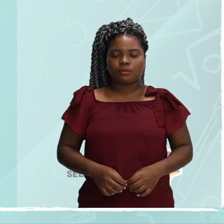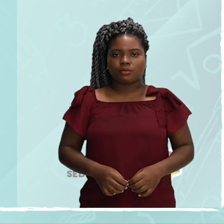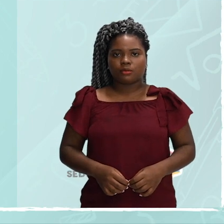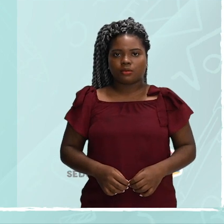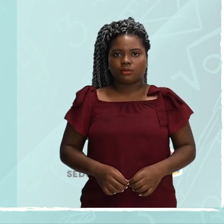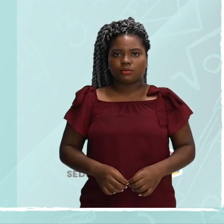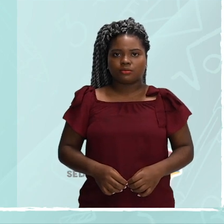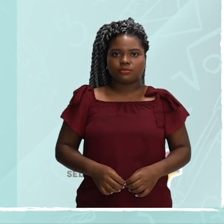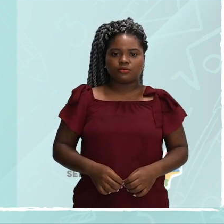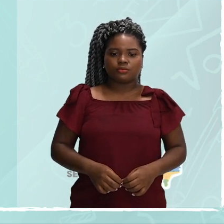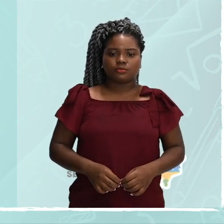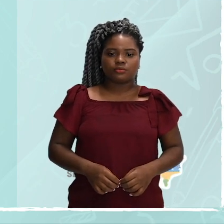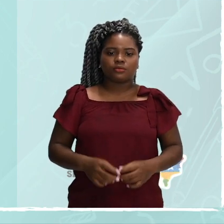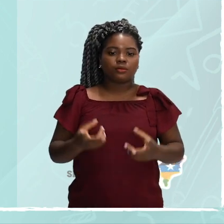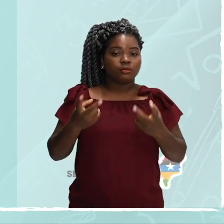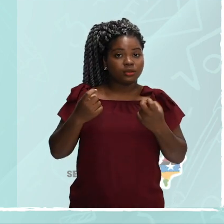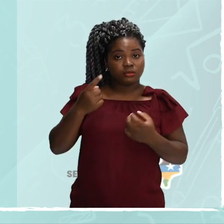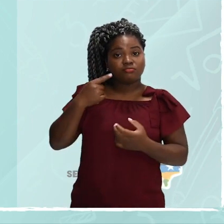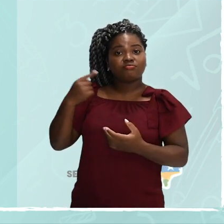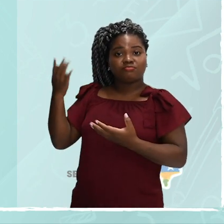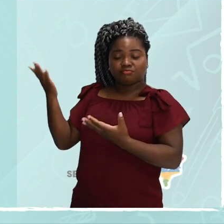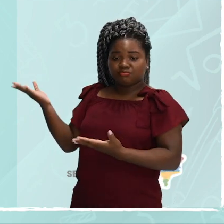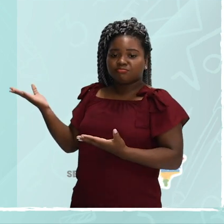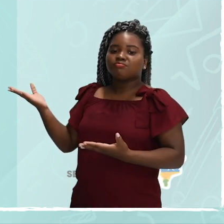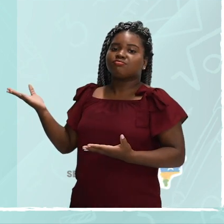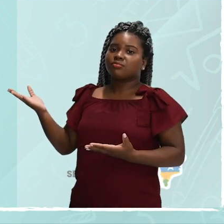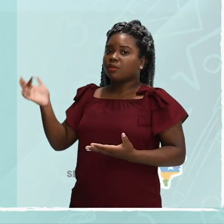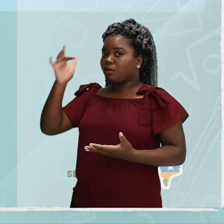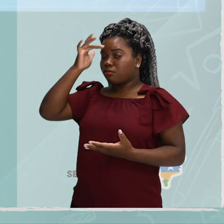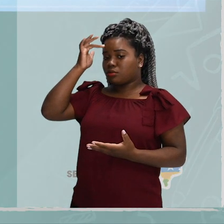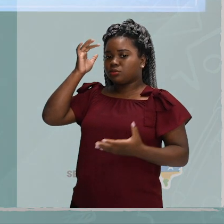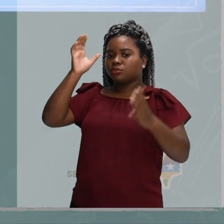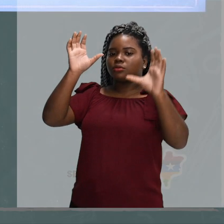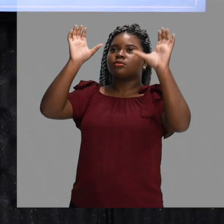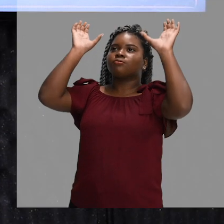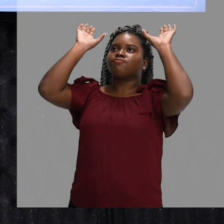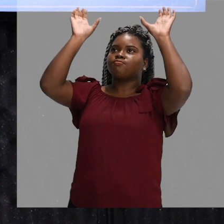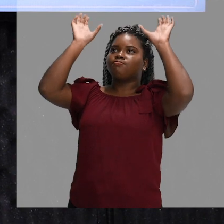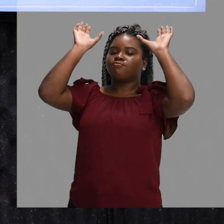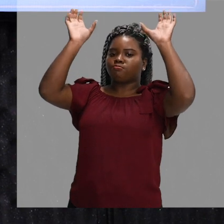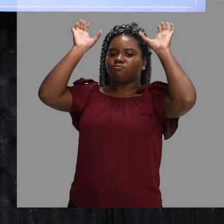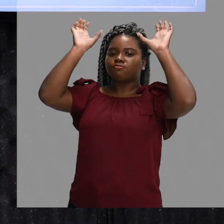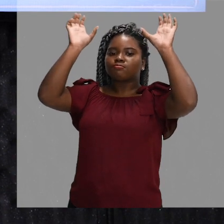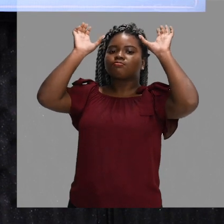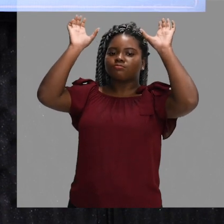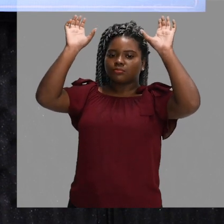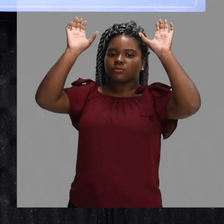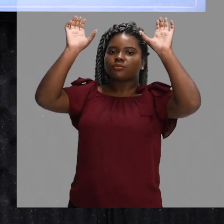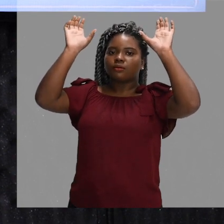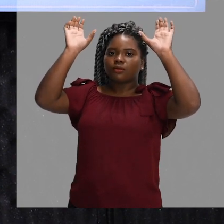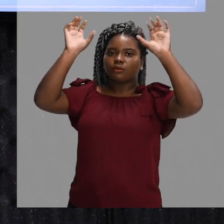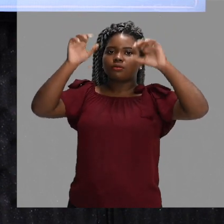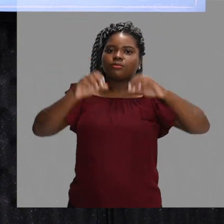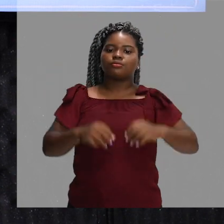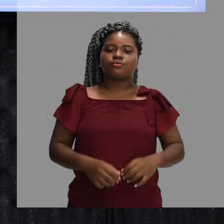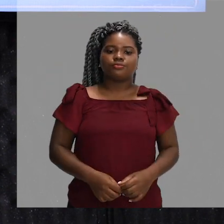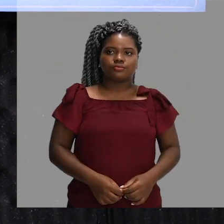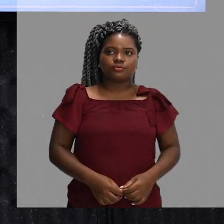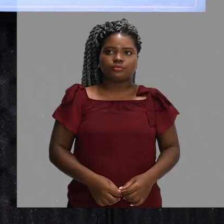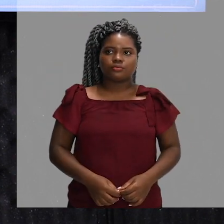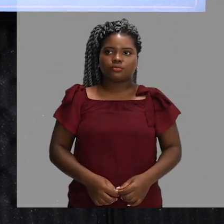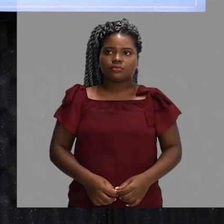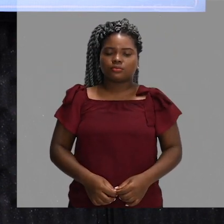adversário. Percebam aí na imagem, o atleta está com as duas mãos sobre a cabeça, realizando um levantamento.